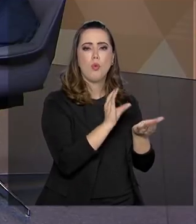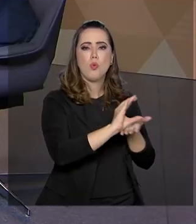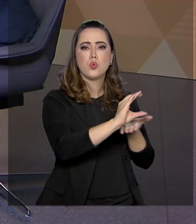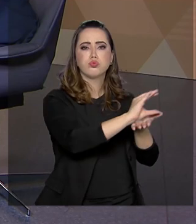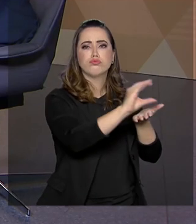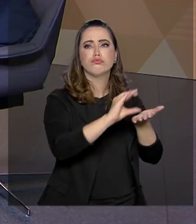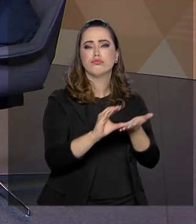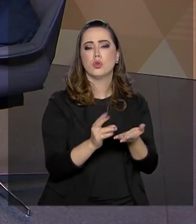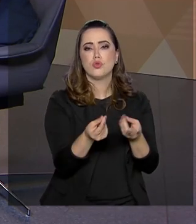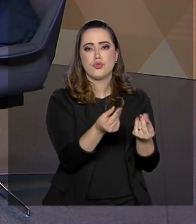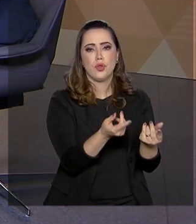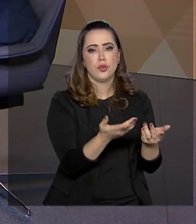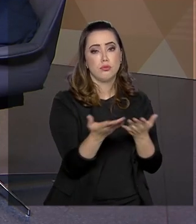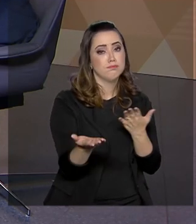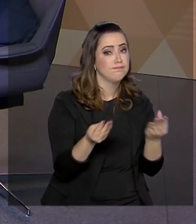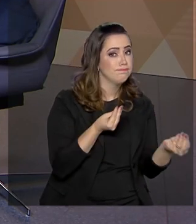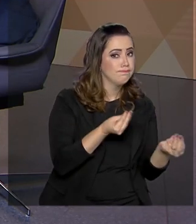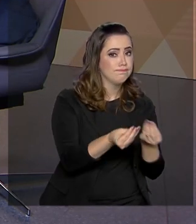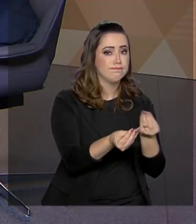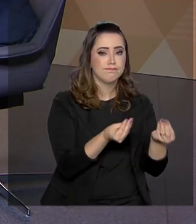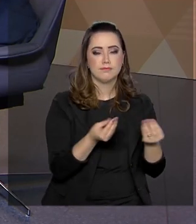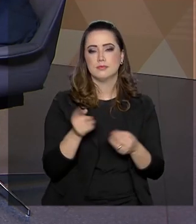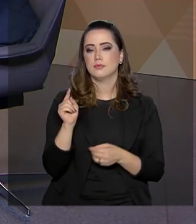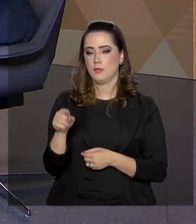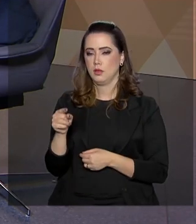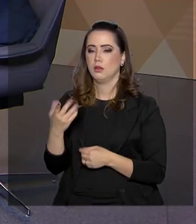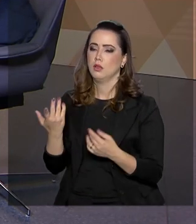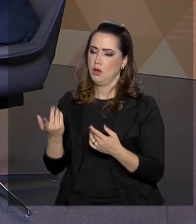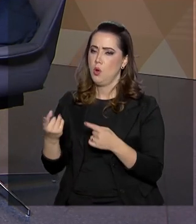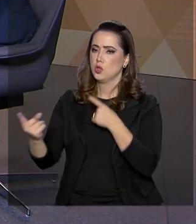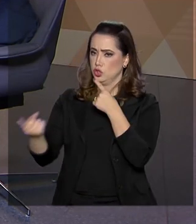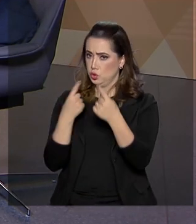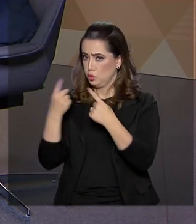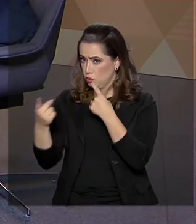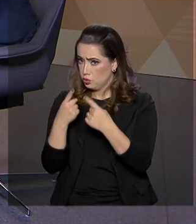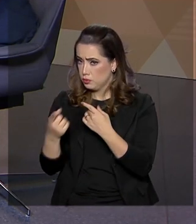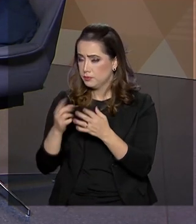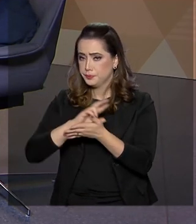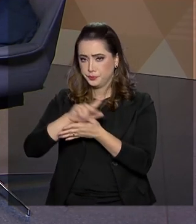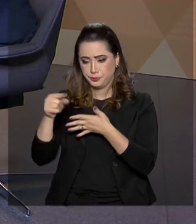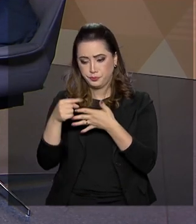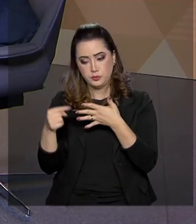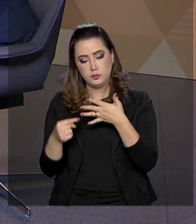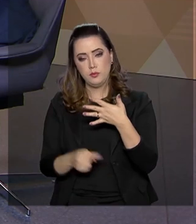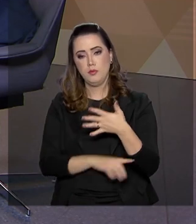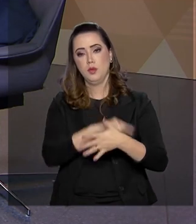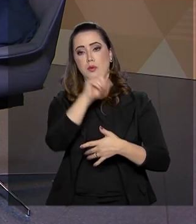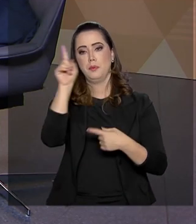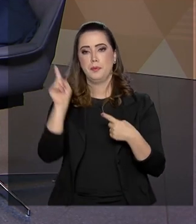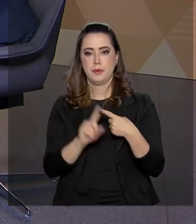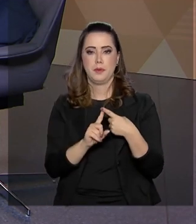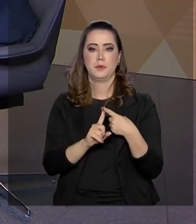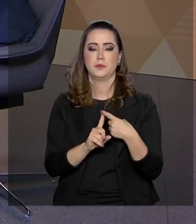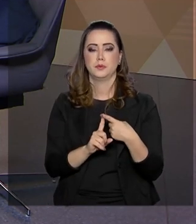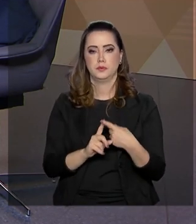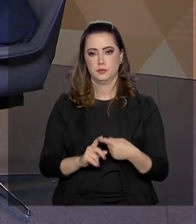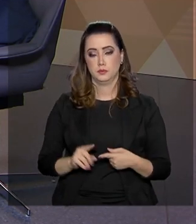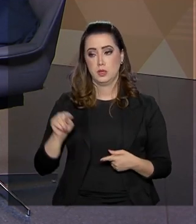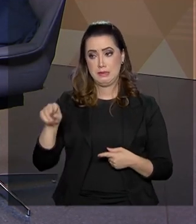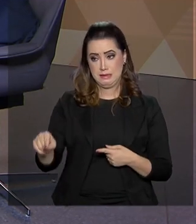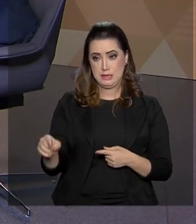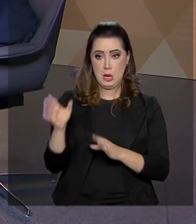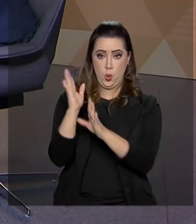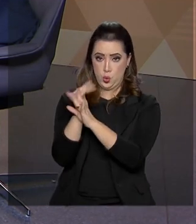acaba sendo dispersa. E dessa forma, nós temos discutido algumas questões. Primeira ponta, os municípios